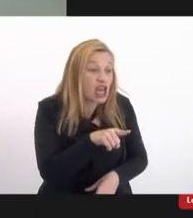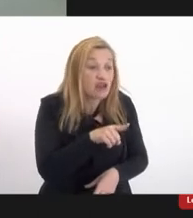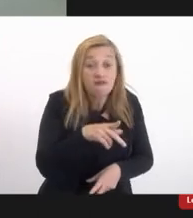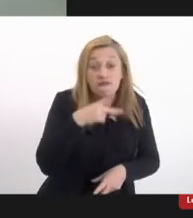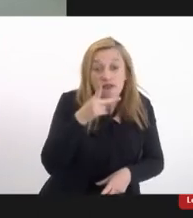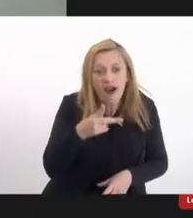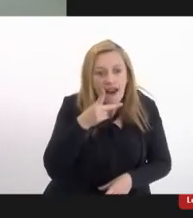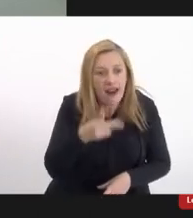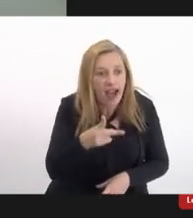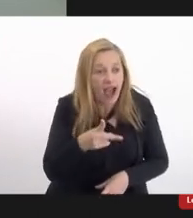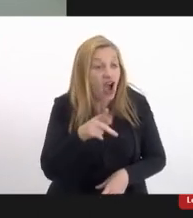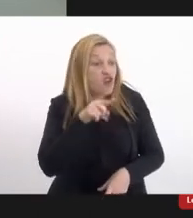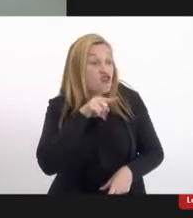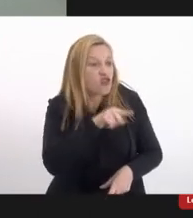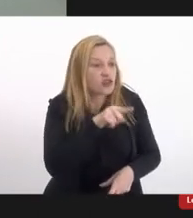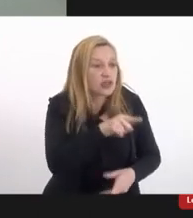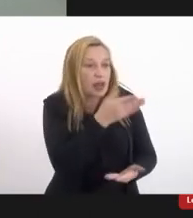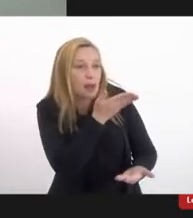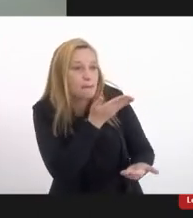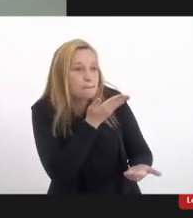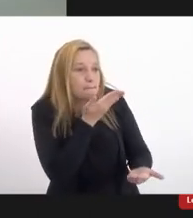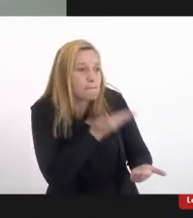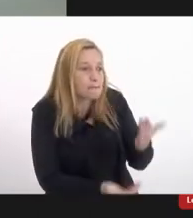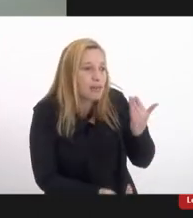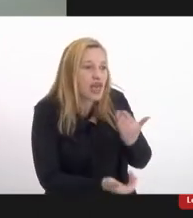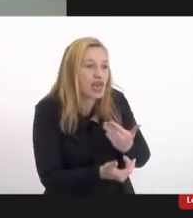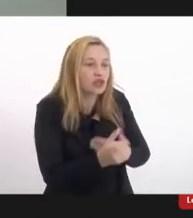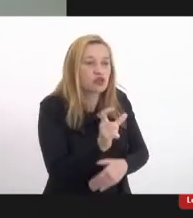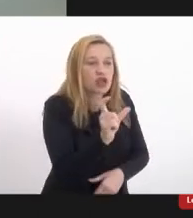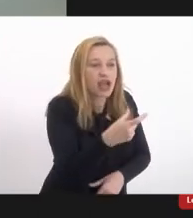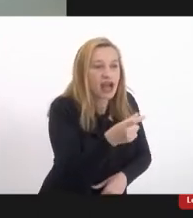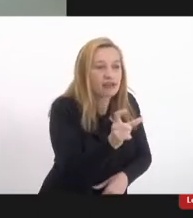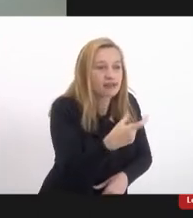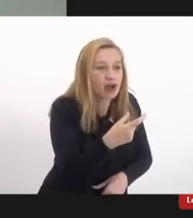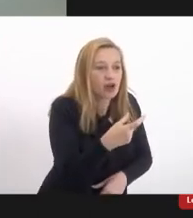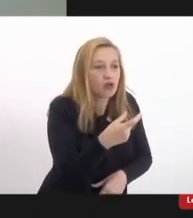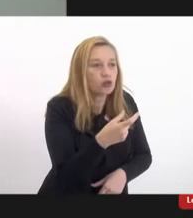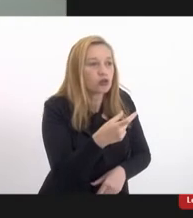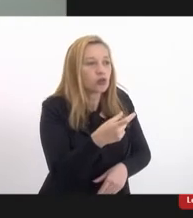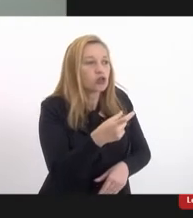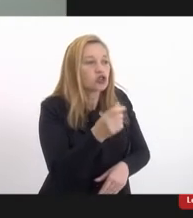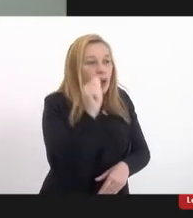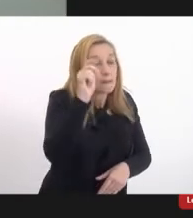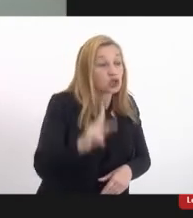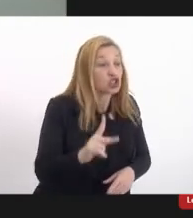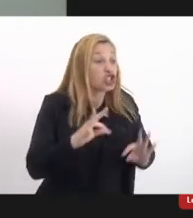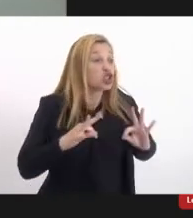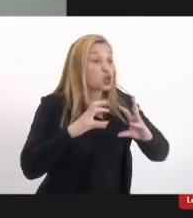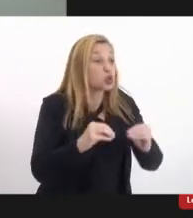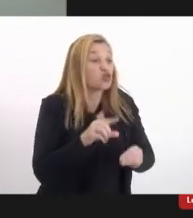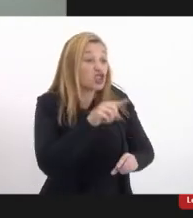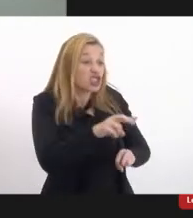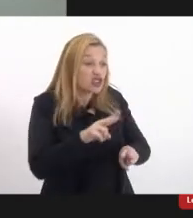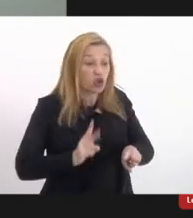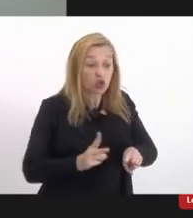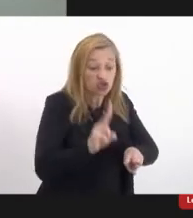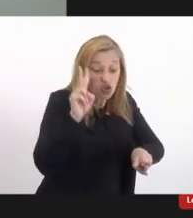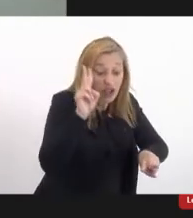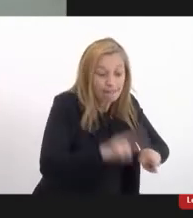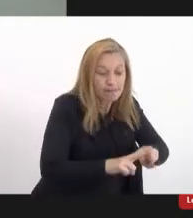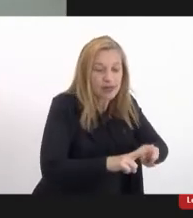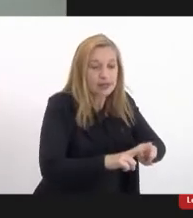vocês perdem o cartão do benefício da aposentadoria e vocês vão ficar trancadas aqui no